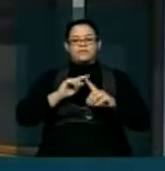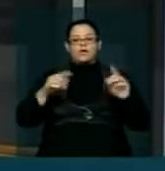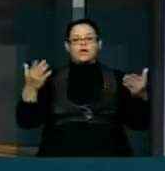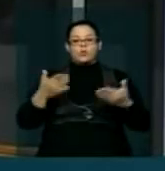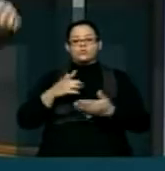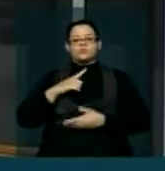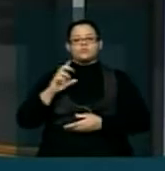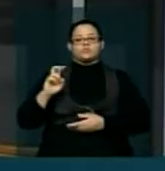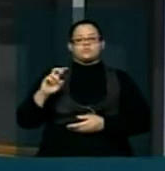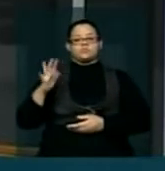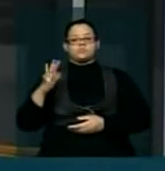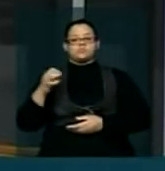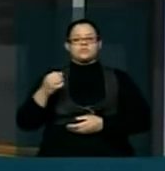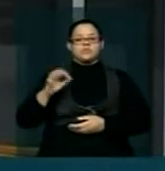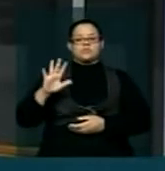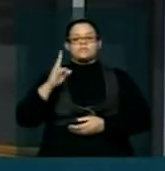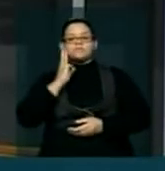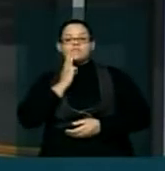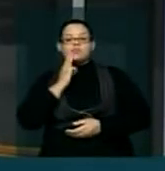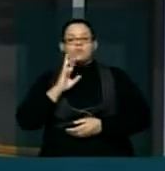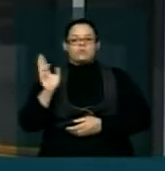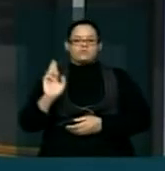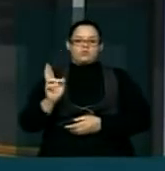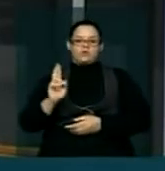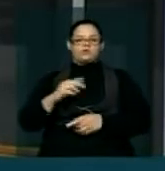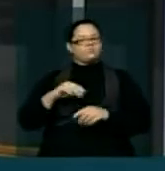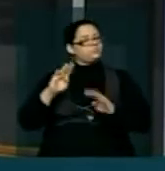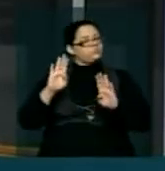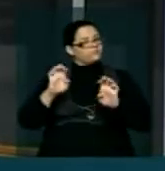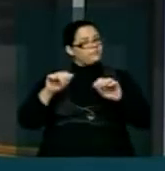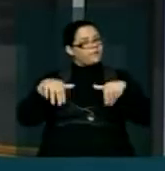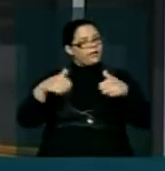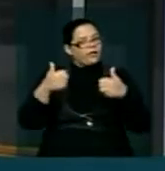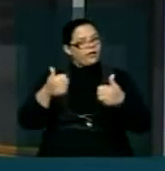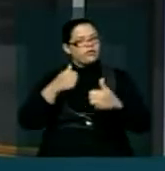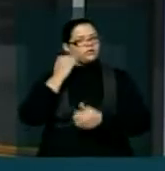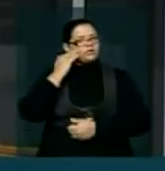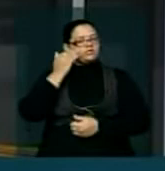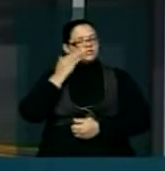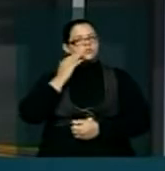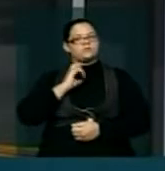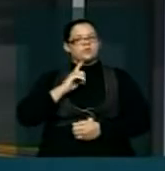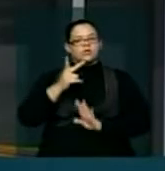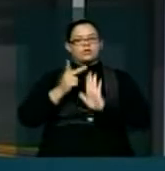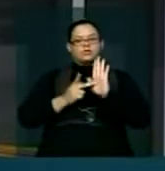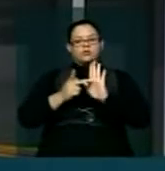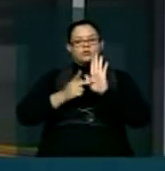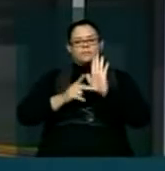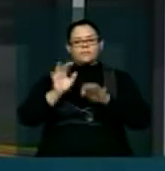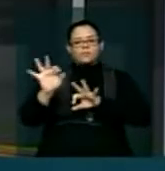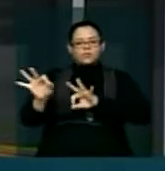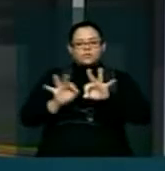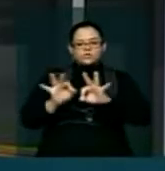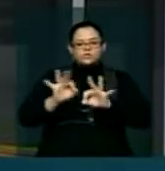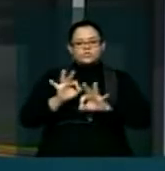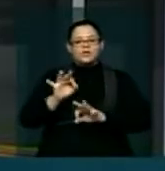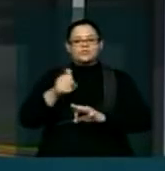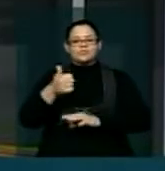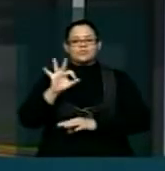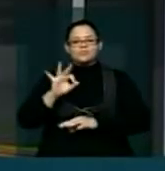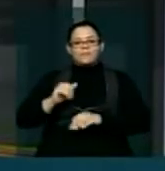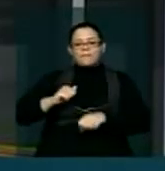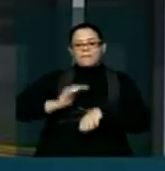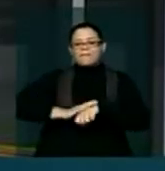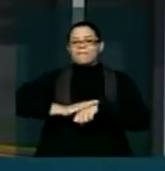bilhões de reais. Pois bem, Sr. Presidente, existem, em curso ou planejados, nesse instante no Brasil, mais de 10 projetos que